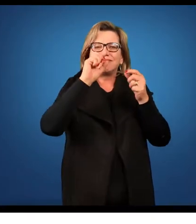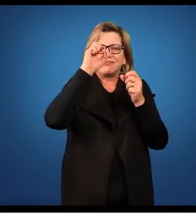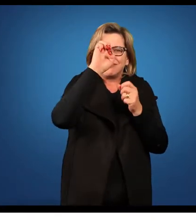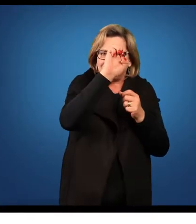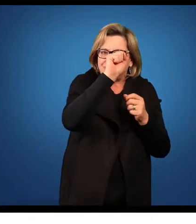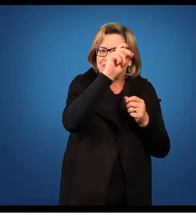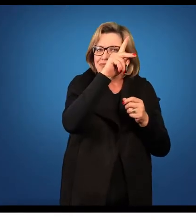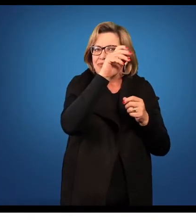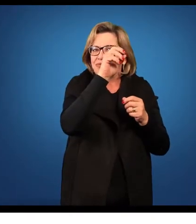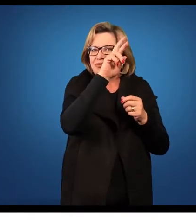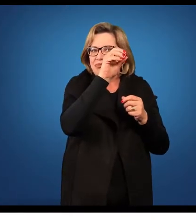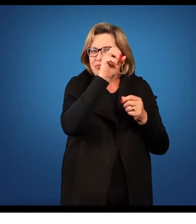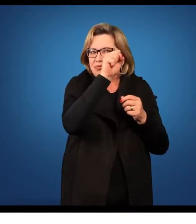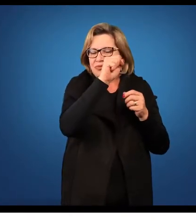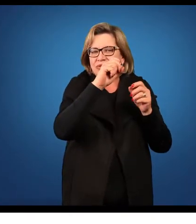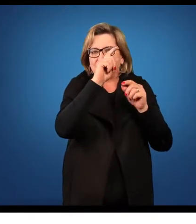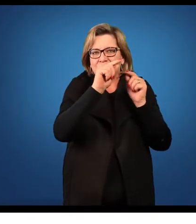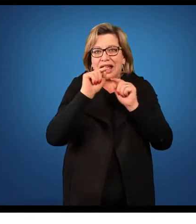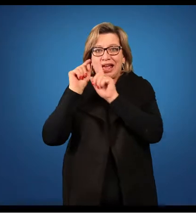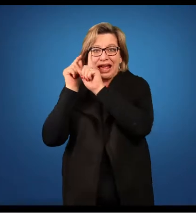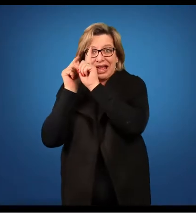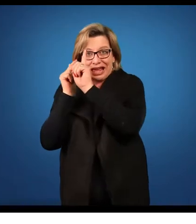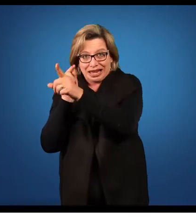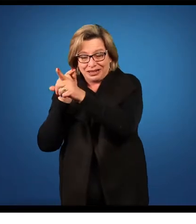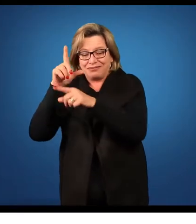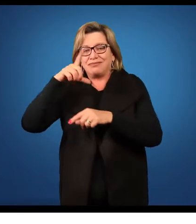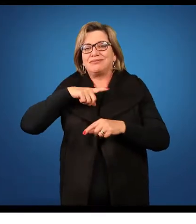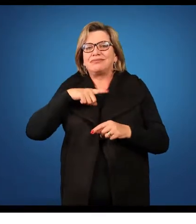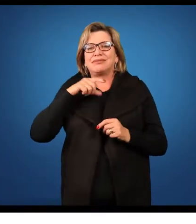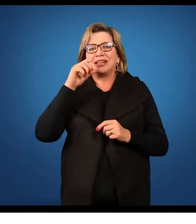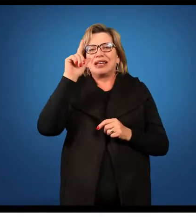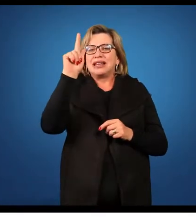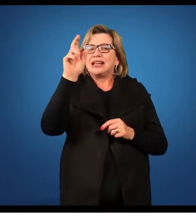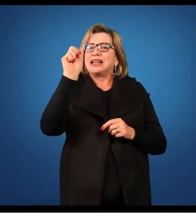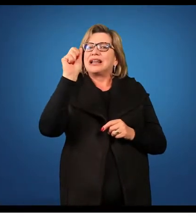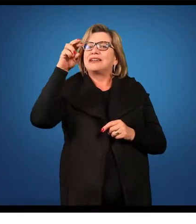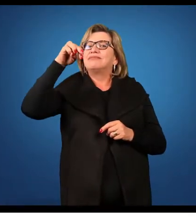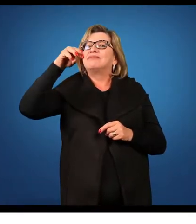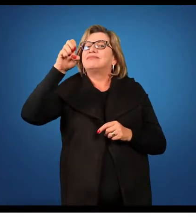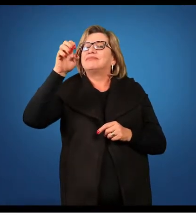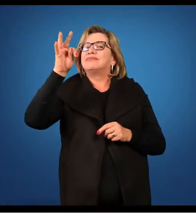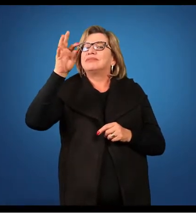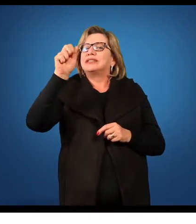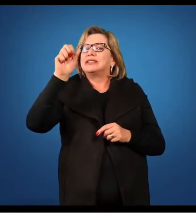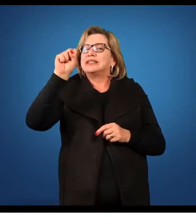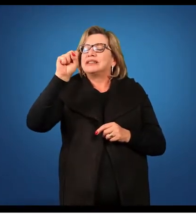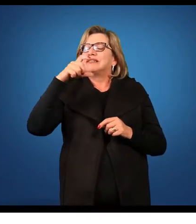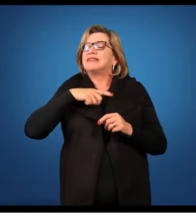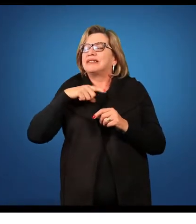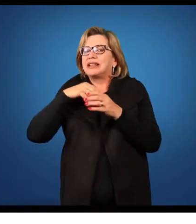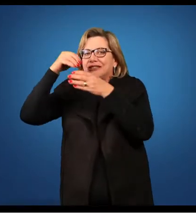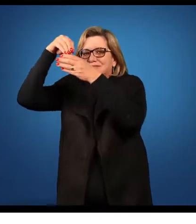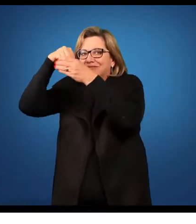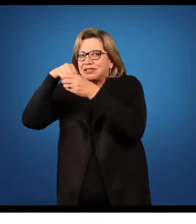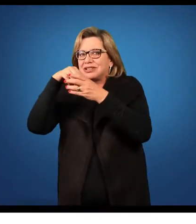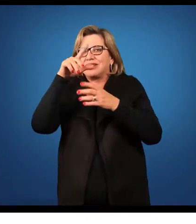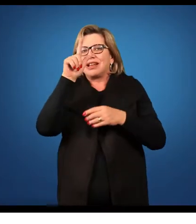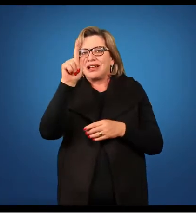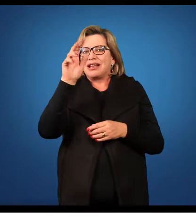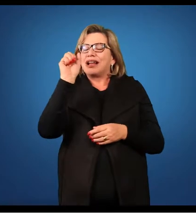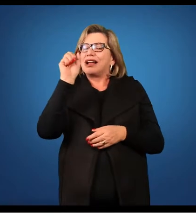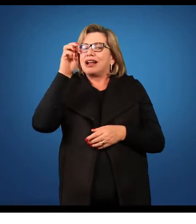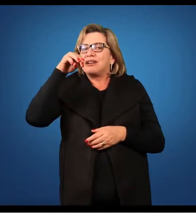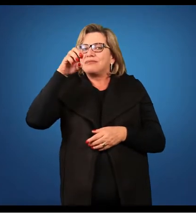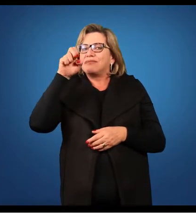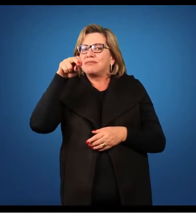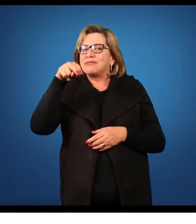Os gametas, por sua vez, eles são produzidos dentro de estruturas chamadas de gametângios. E no caso dos gametângios, nós temos